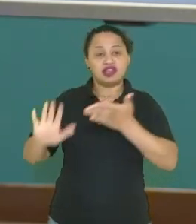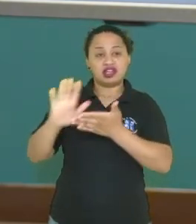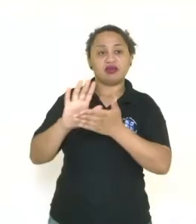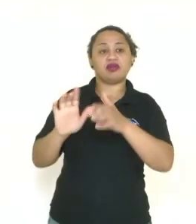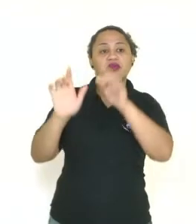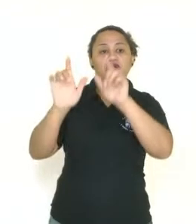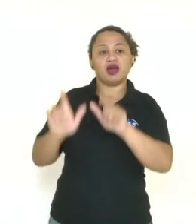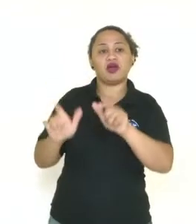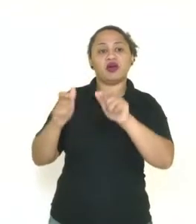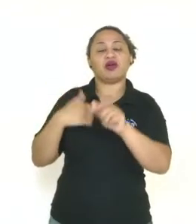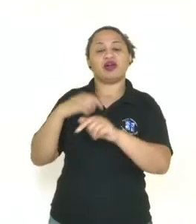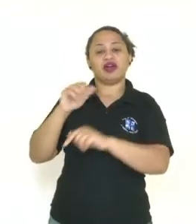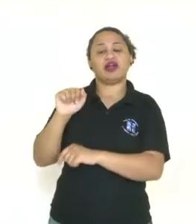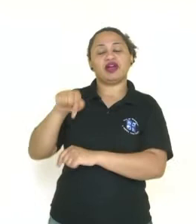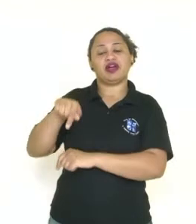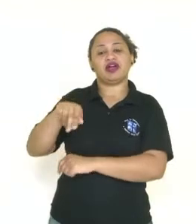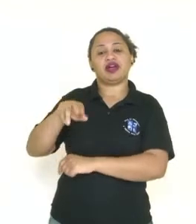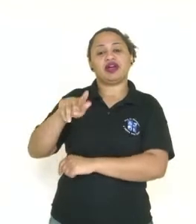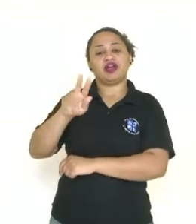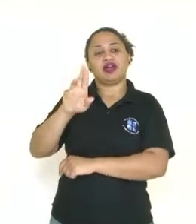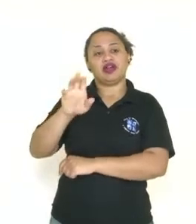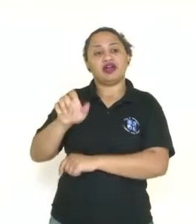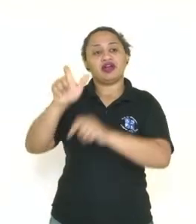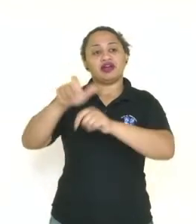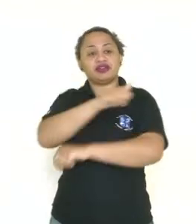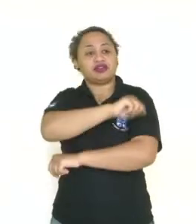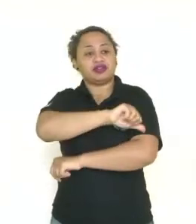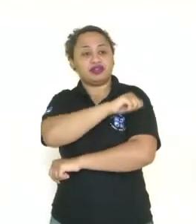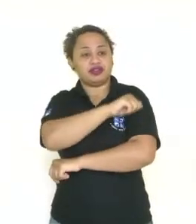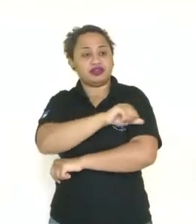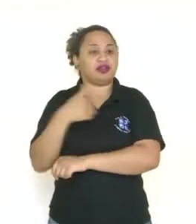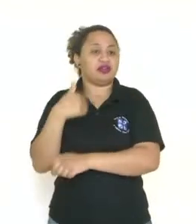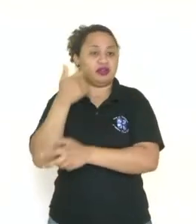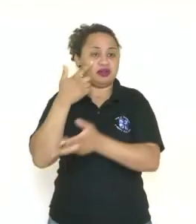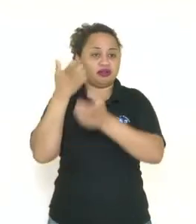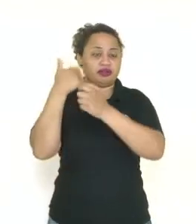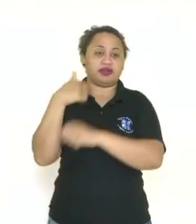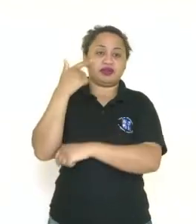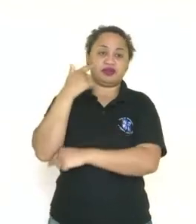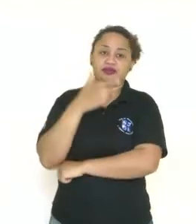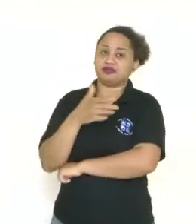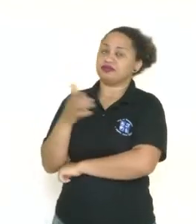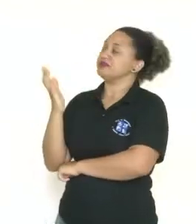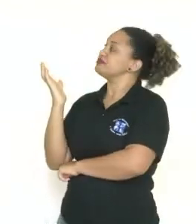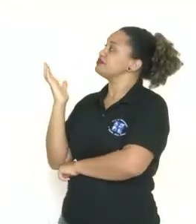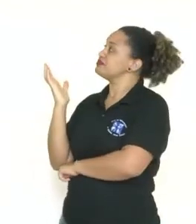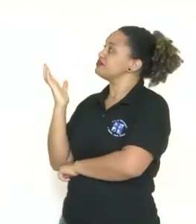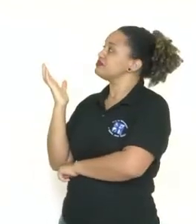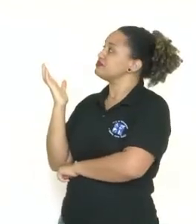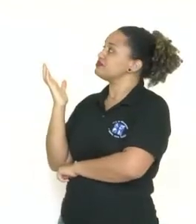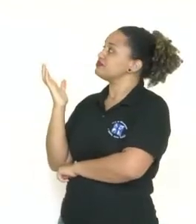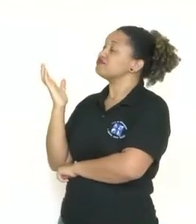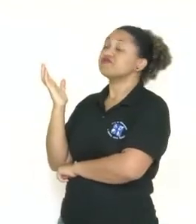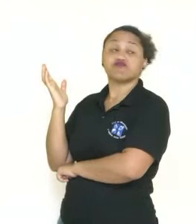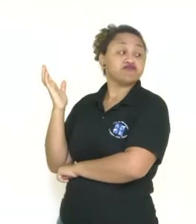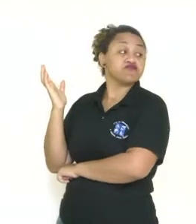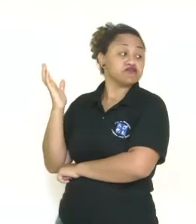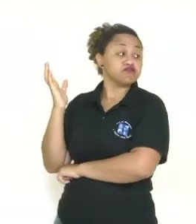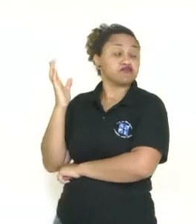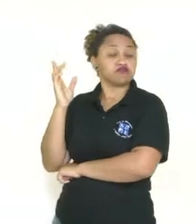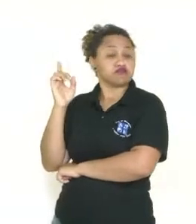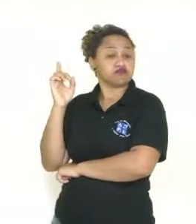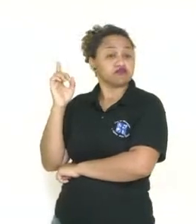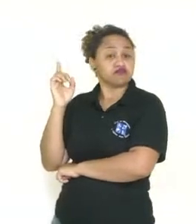usina nuclear de Angra, lá no Rio de Janeiro, né? Mas, professora, ela pode também gerar energia? Pode sim. Então,